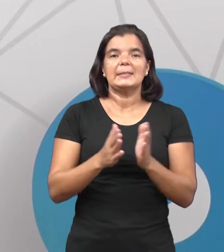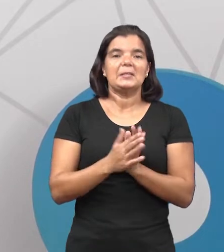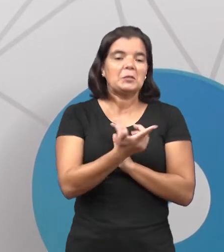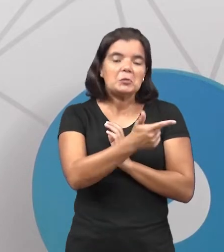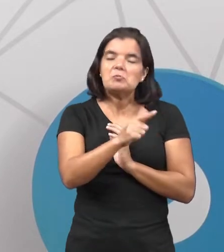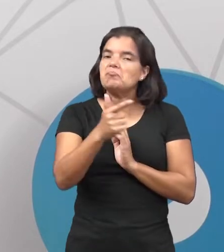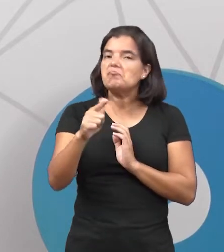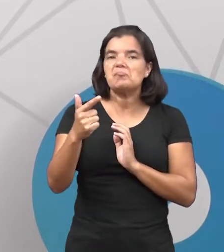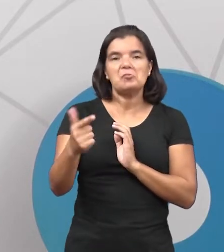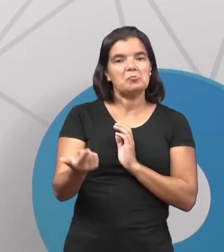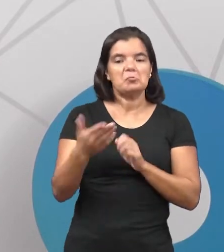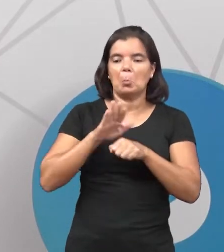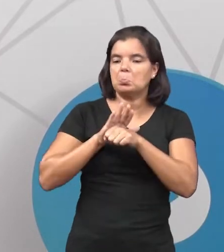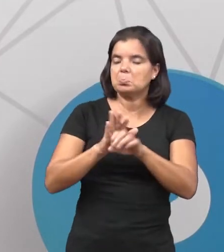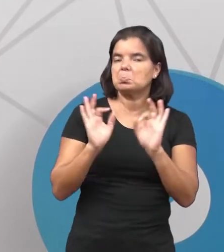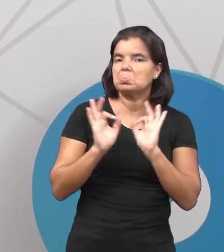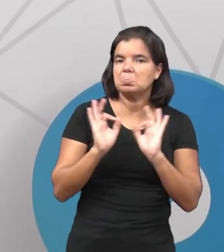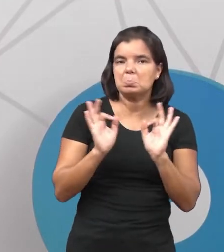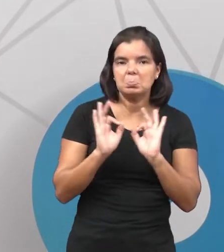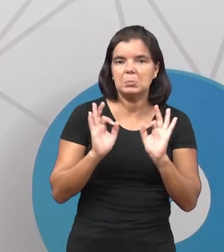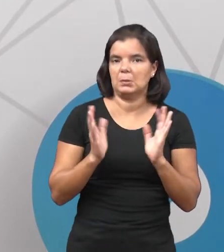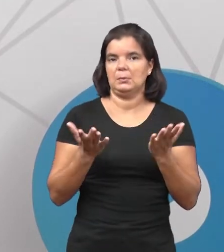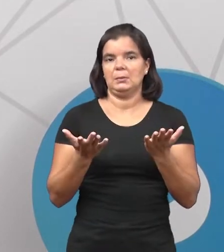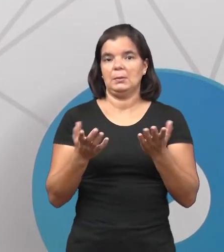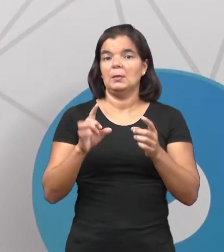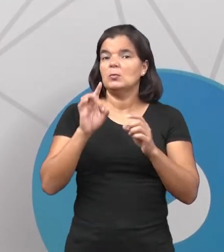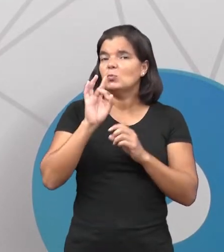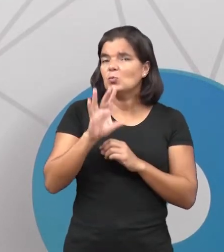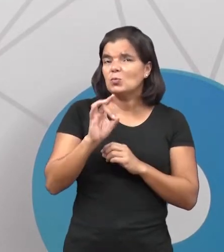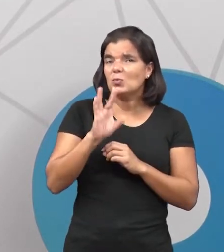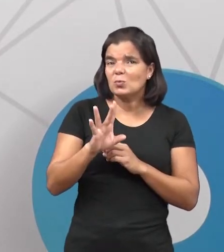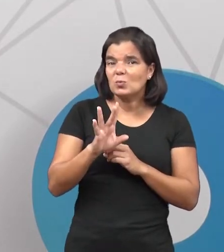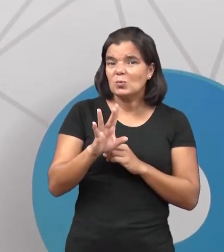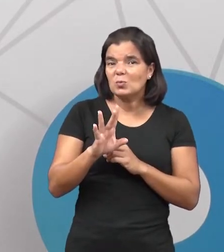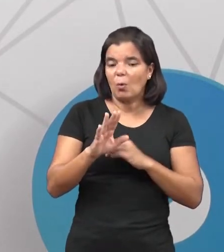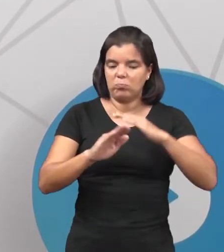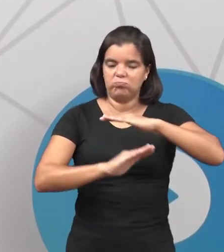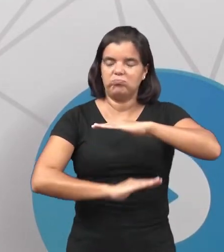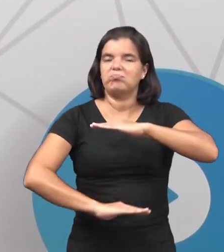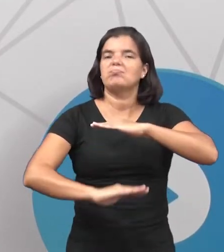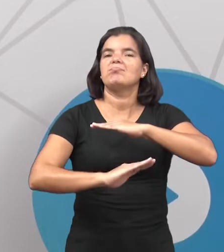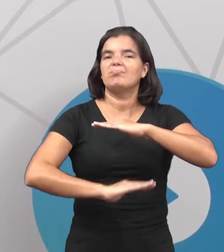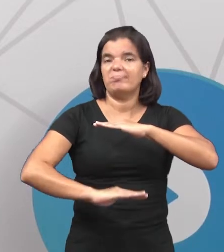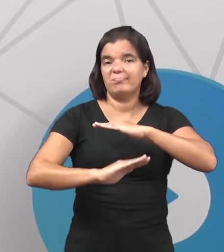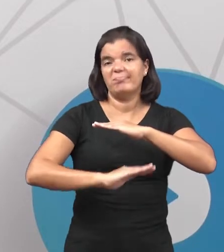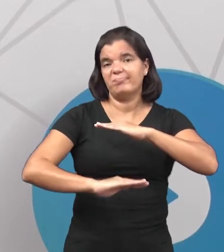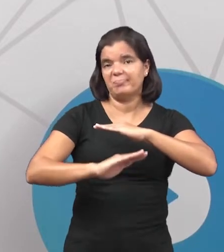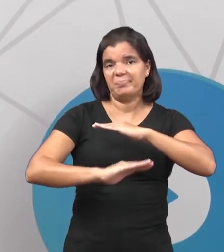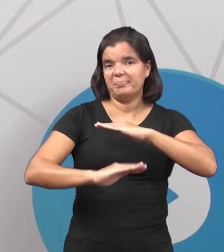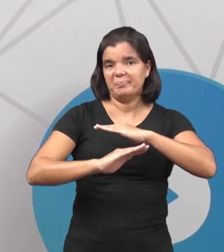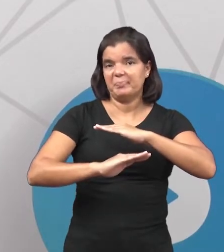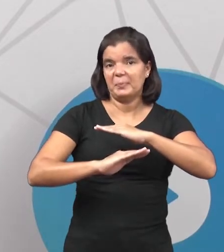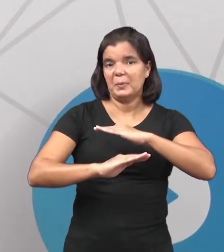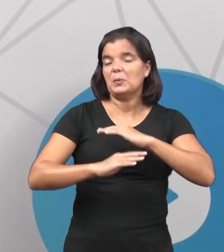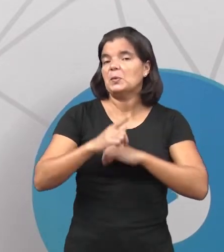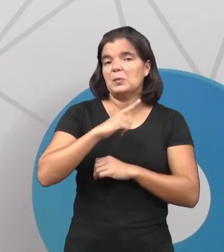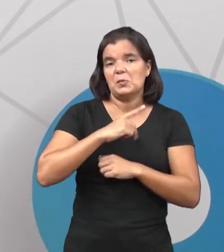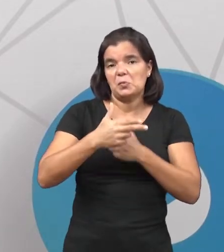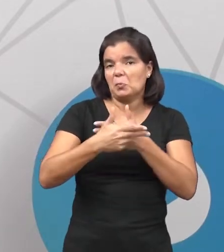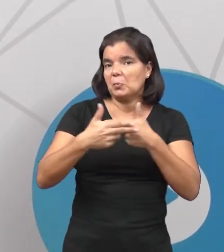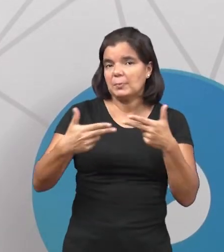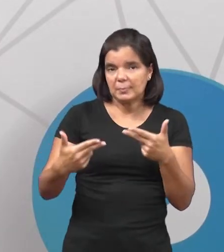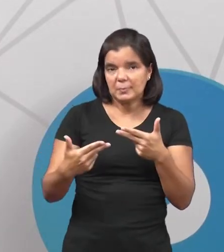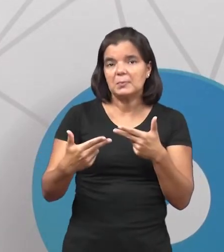Não tinham favorecimento, não tinha nada disso. Eles estavam abaixo. Eram os menos que usufruíam dessa